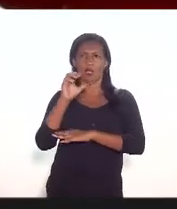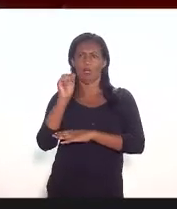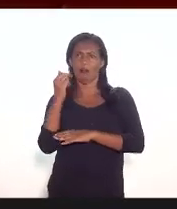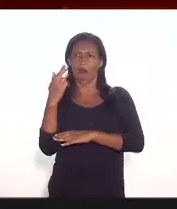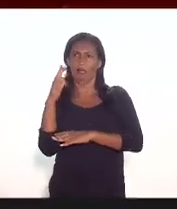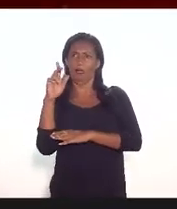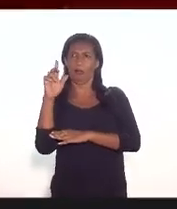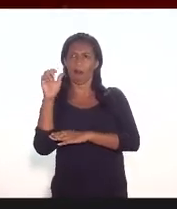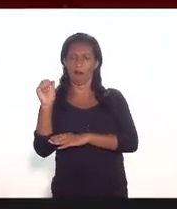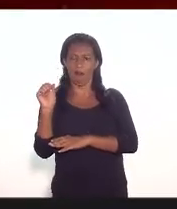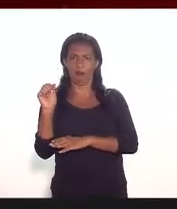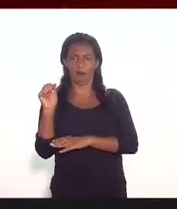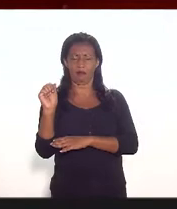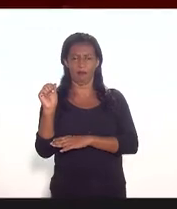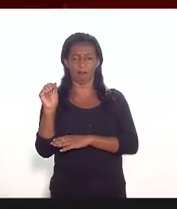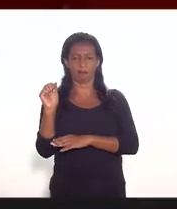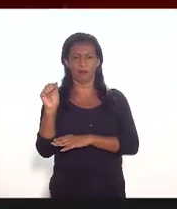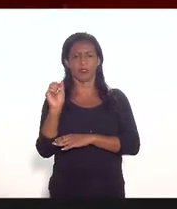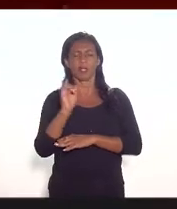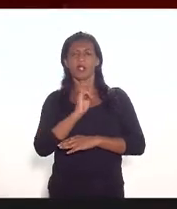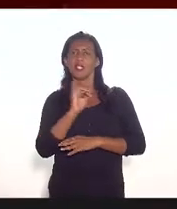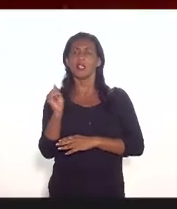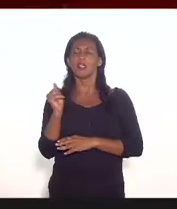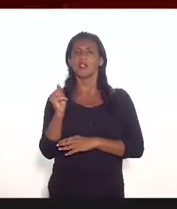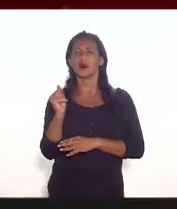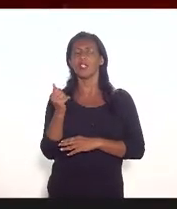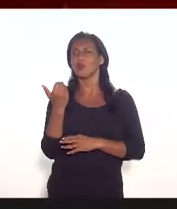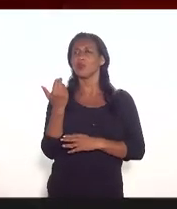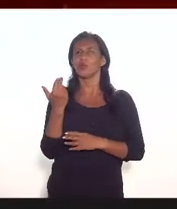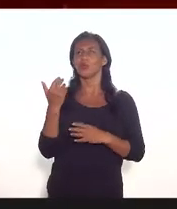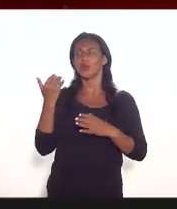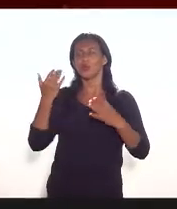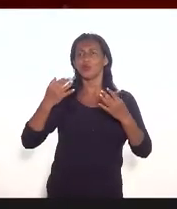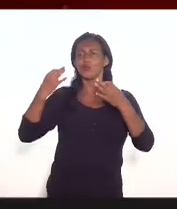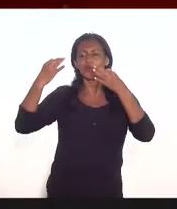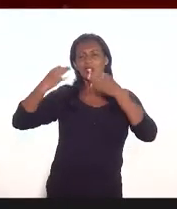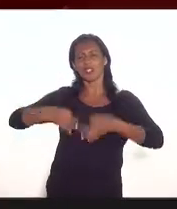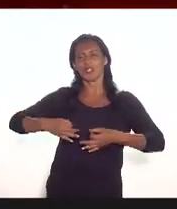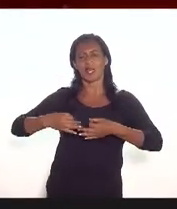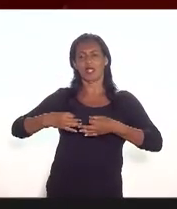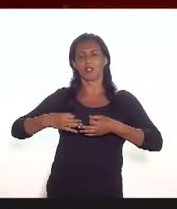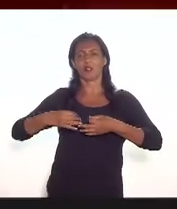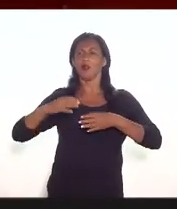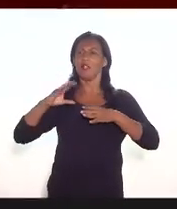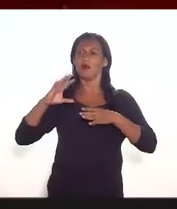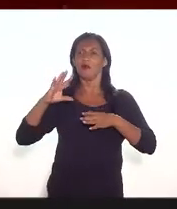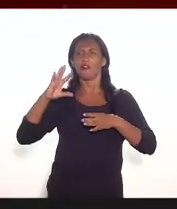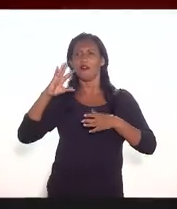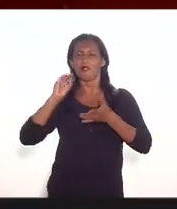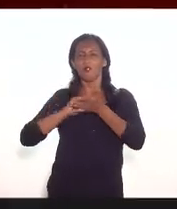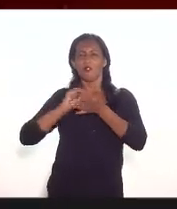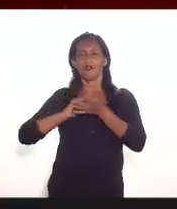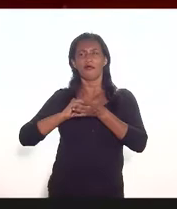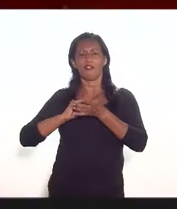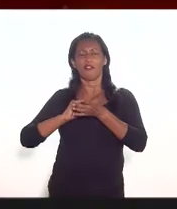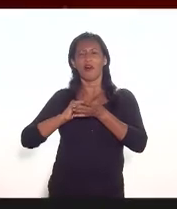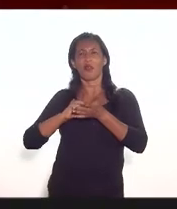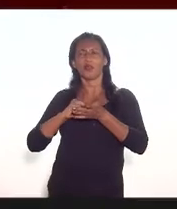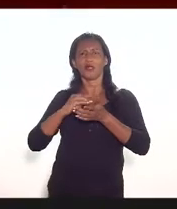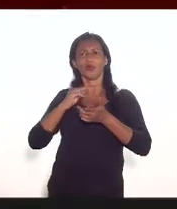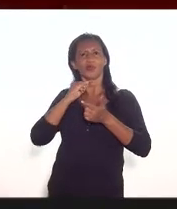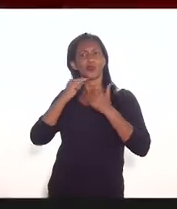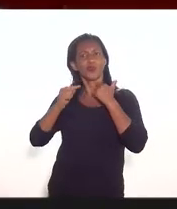porque senão fica uma coisa um pouco incoerente não é propriamente incoerente mas você fica impreciso